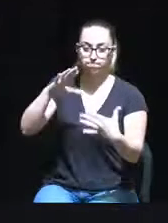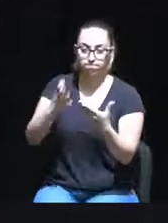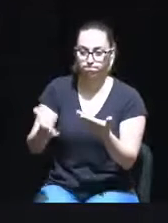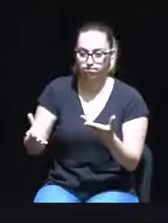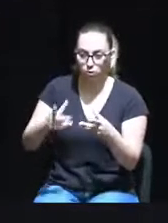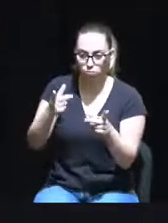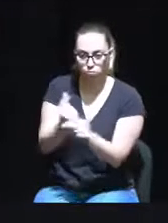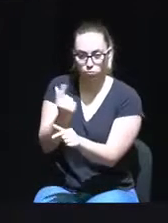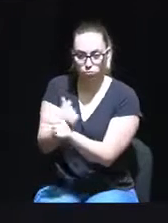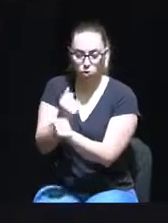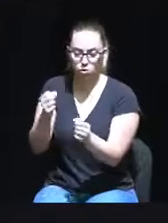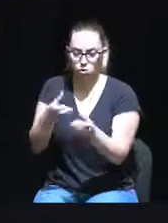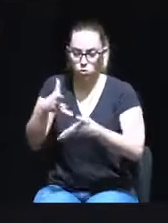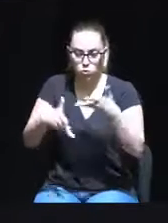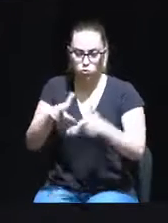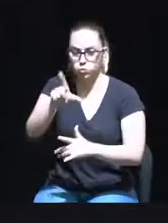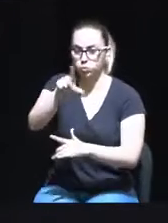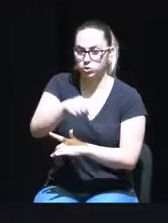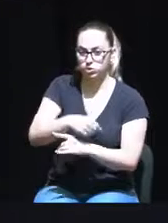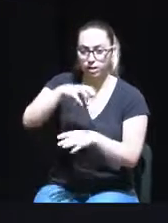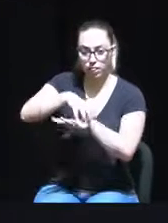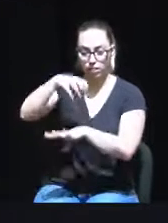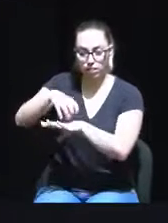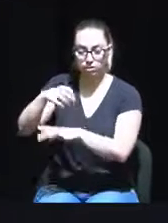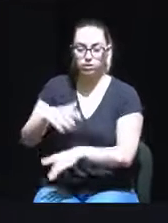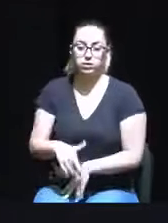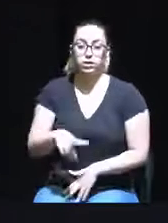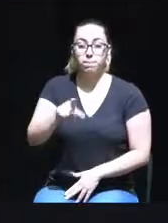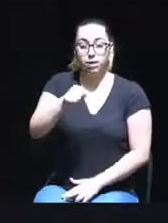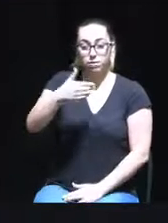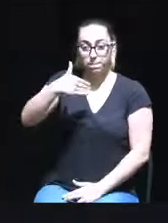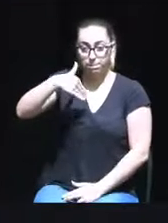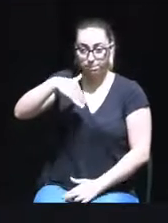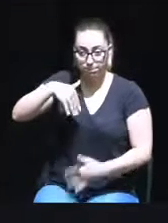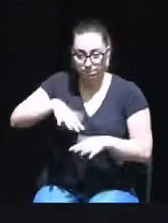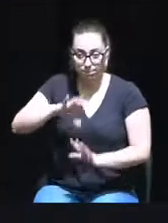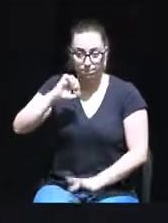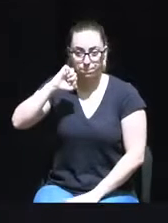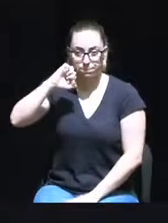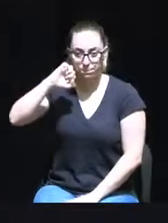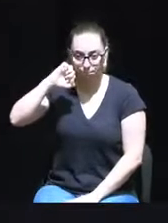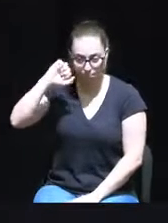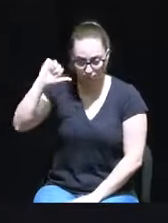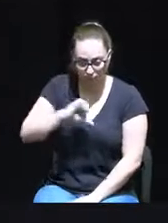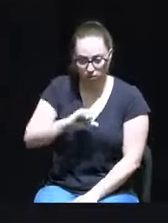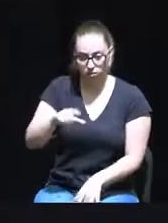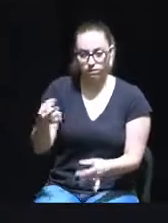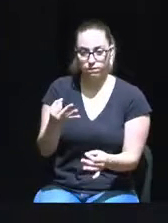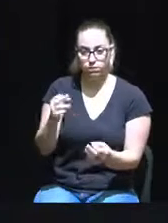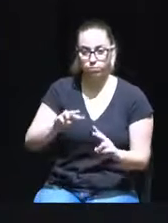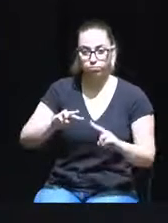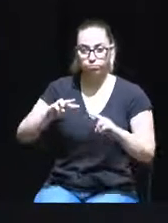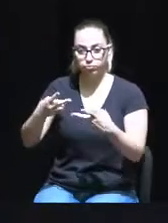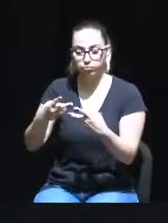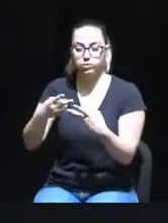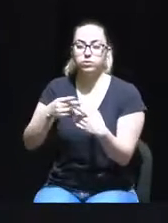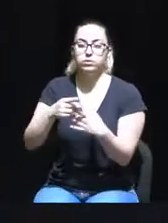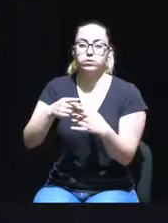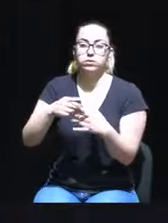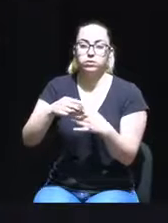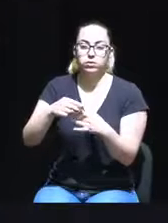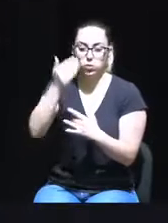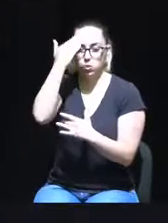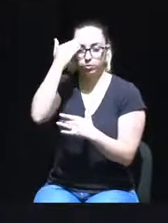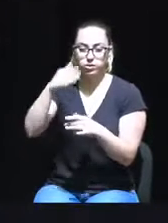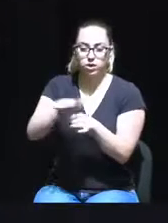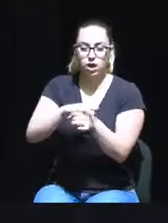equipamentos e edifícios, mas agravada, e não podemos esquecer, com as não acalculadas despesas com a transferência de competências na área da educação.